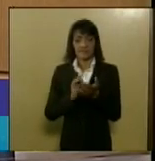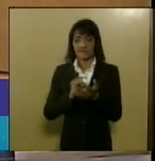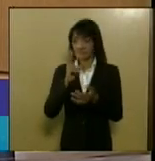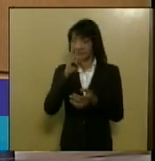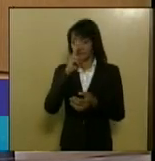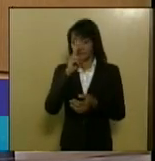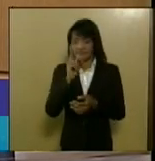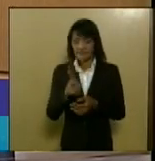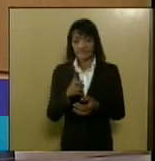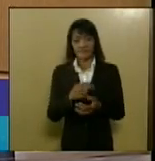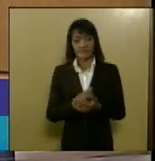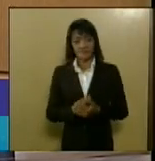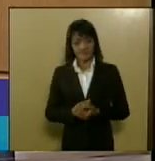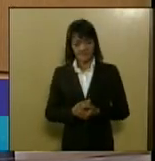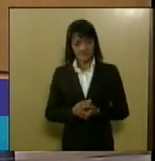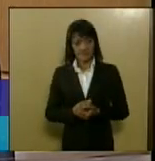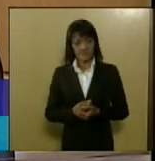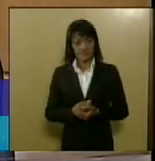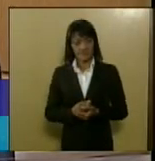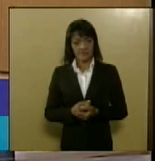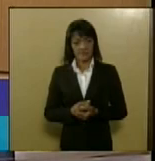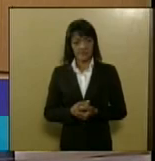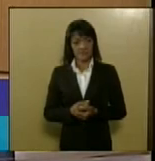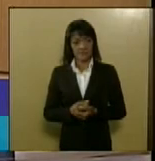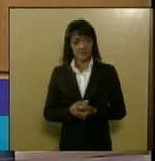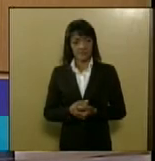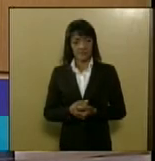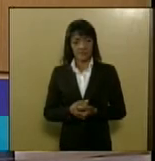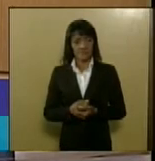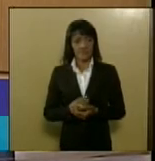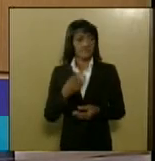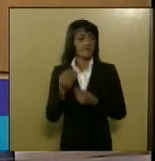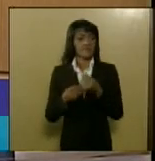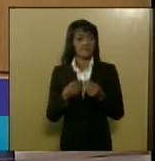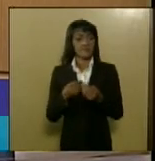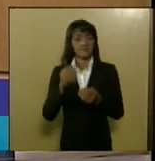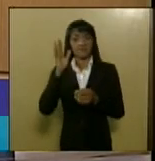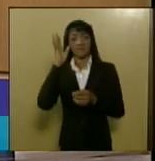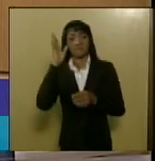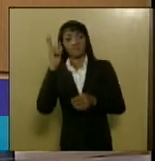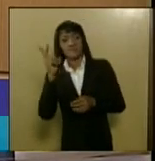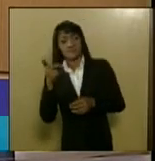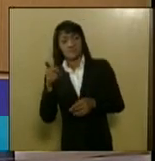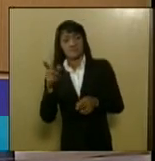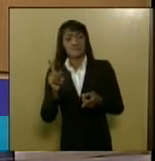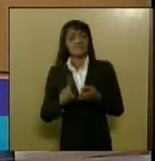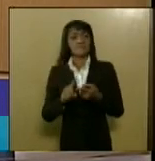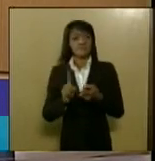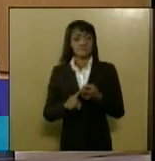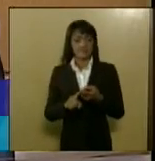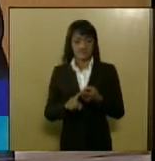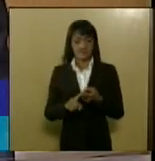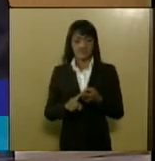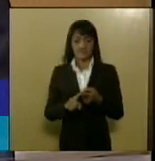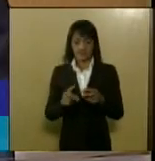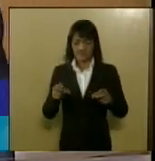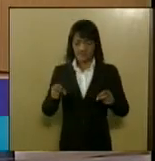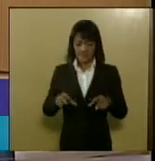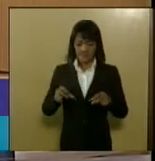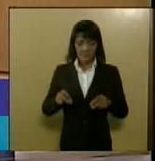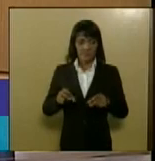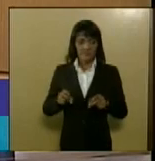em uma quantidade alta ela causa ela funciona também como um seticida como veneno